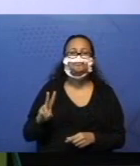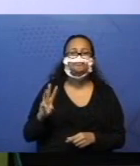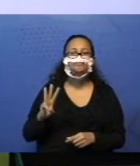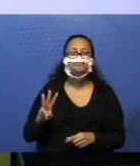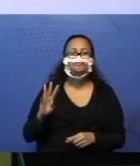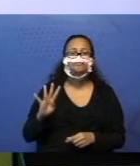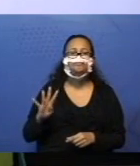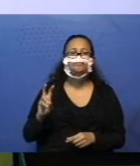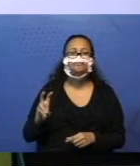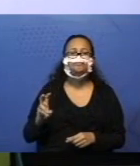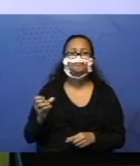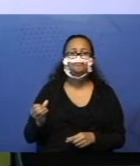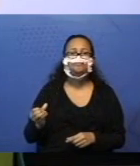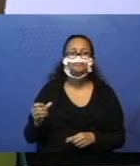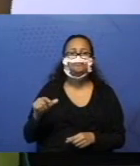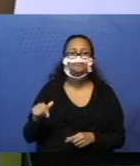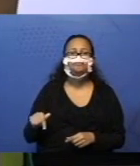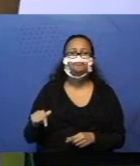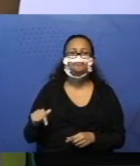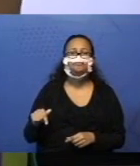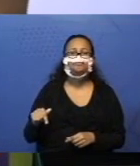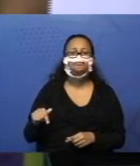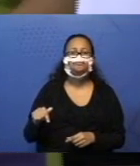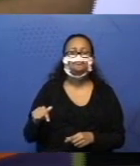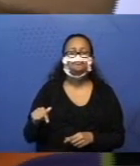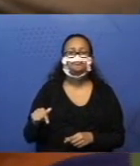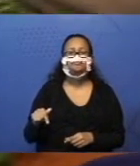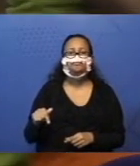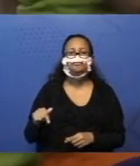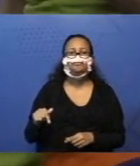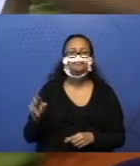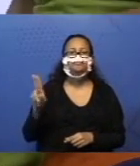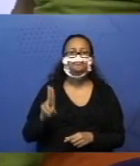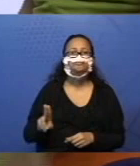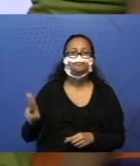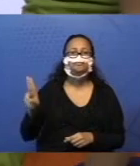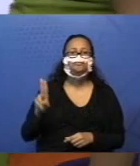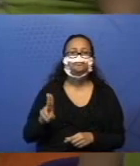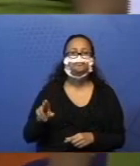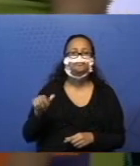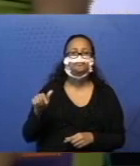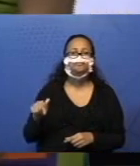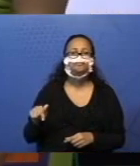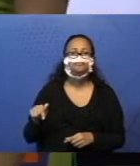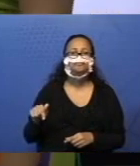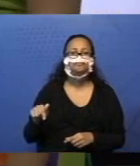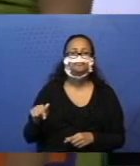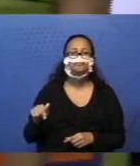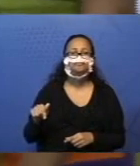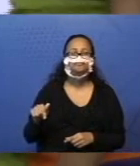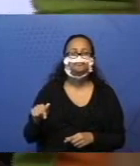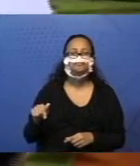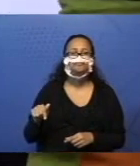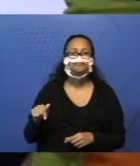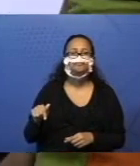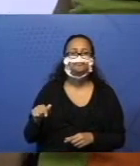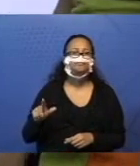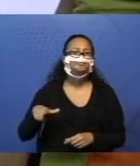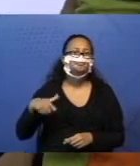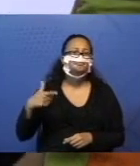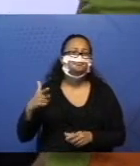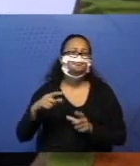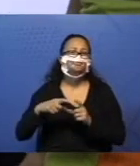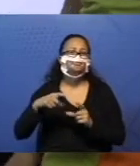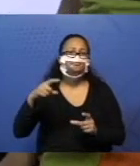3, 4, 5, 6, 7. Eu já usei 7. Qual é a outra barrinha que